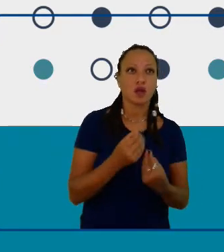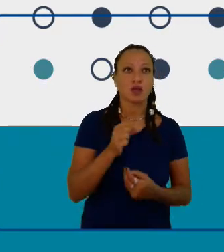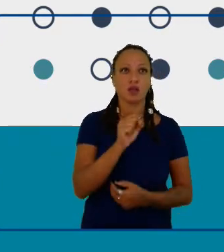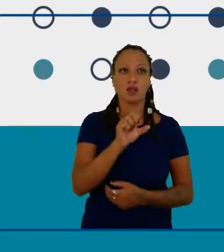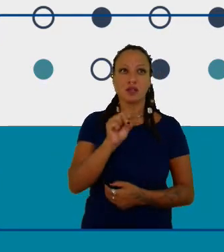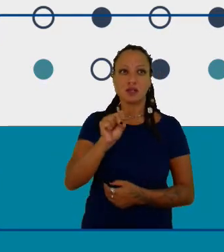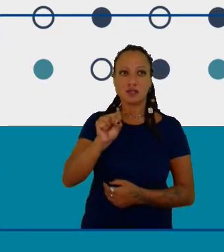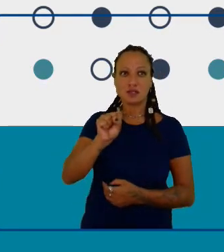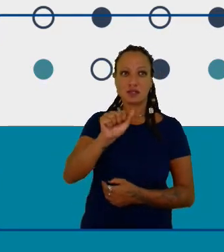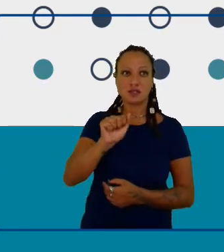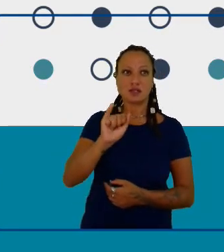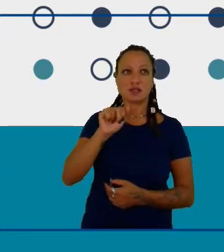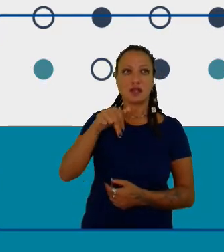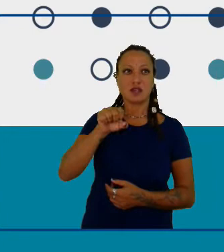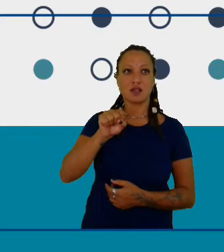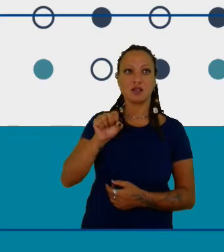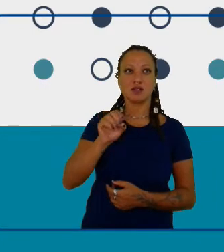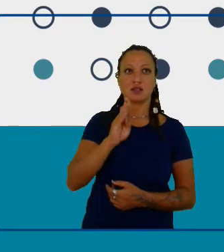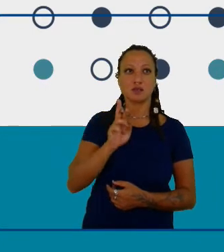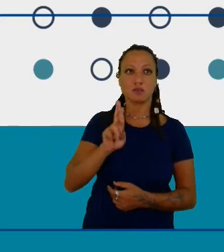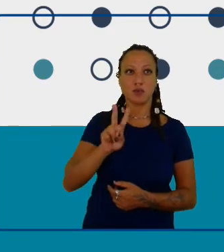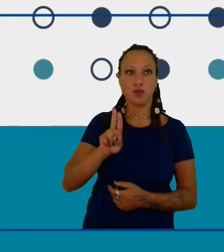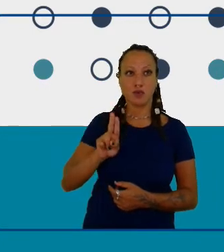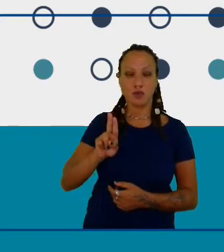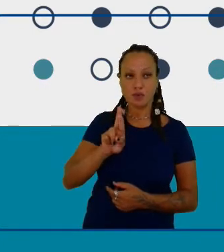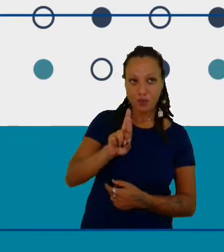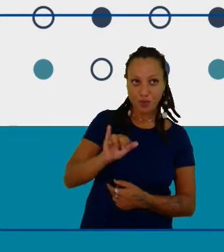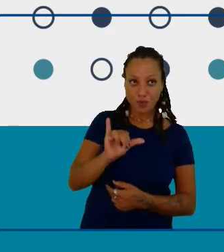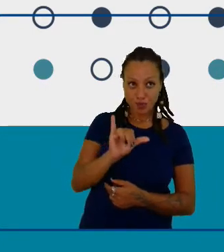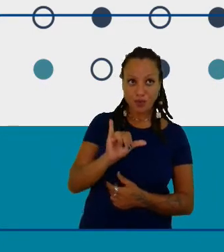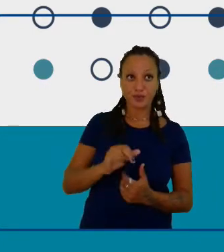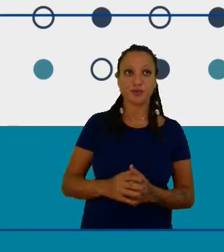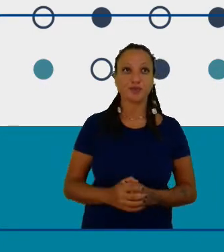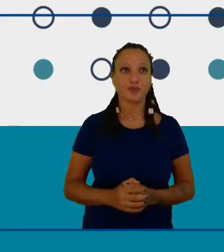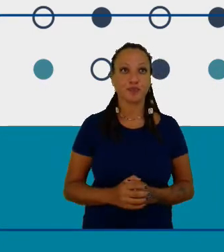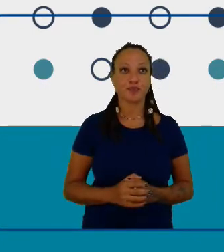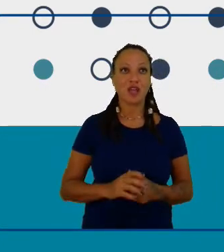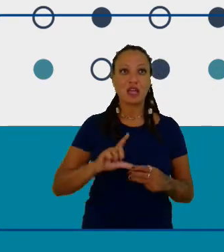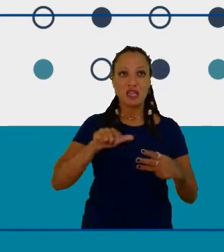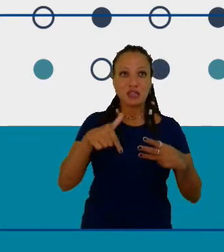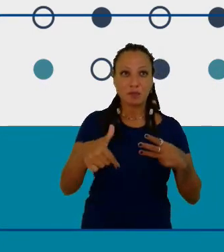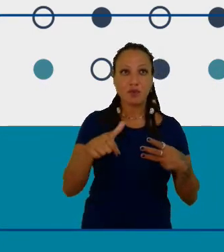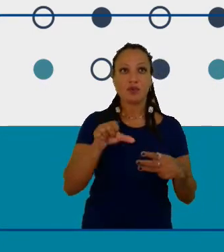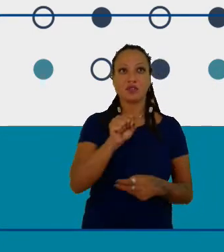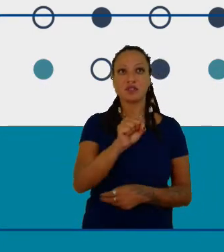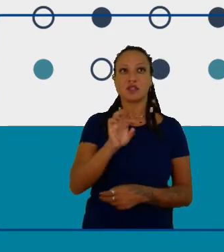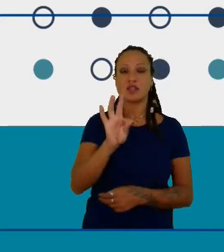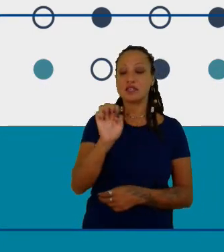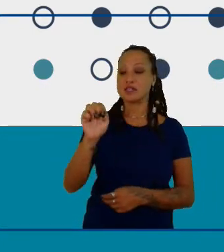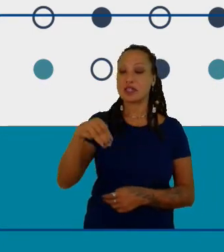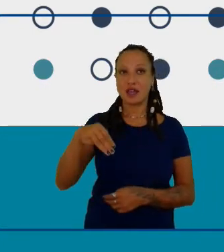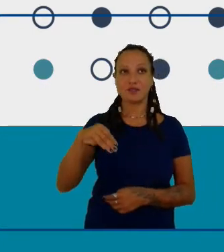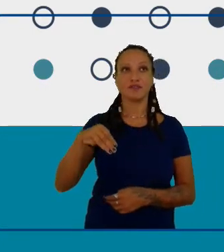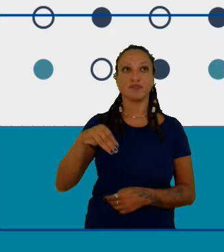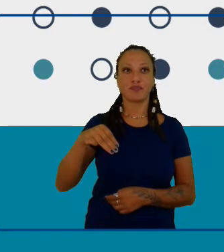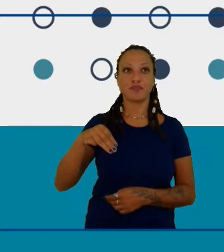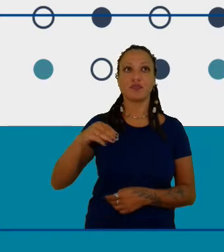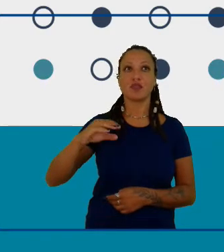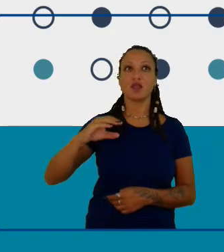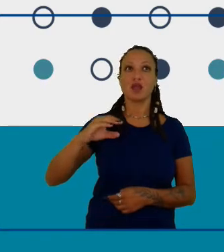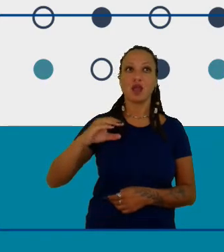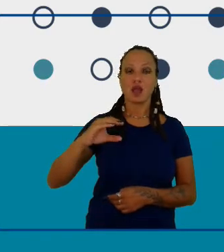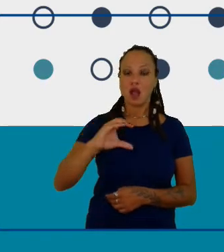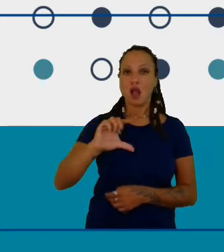E depois, mais tarde, os STEM Clubs, nessa agenda de clubes de STEM.